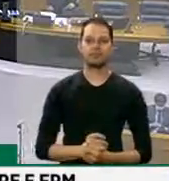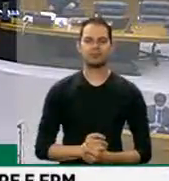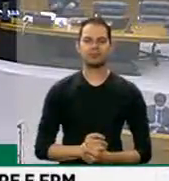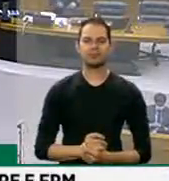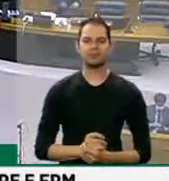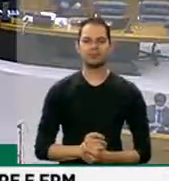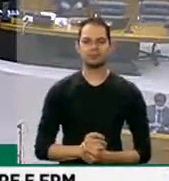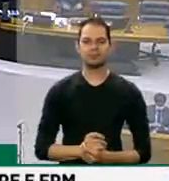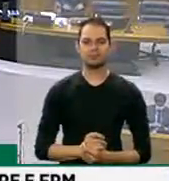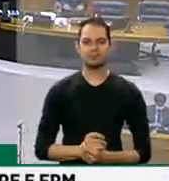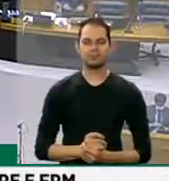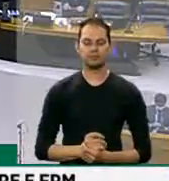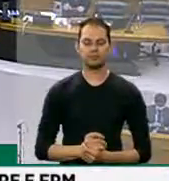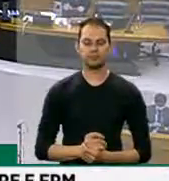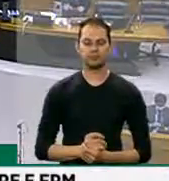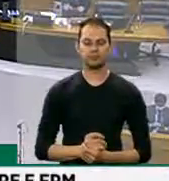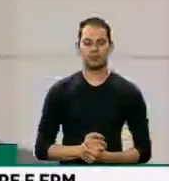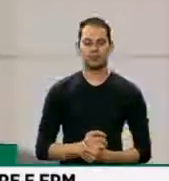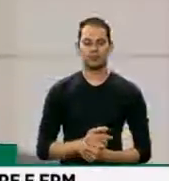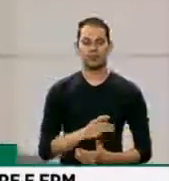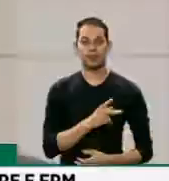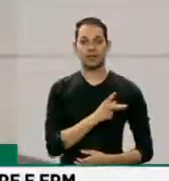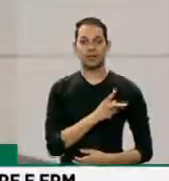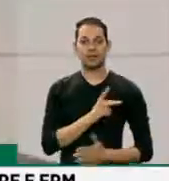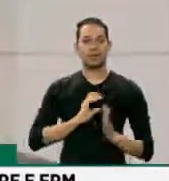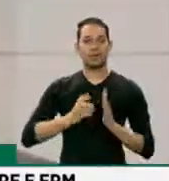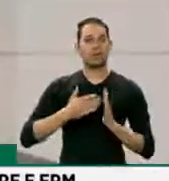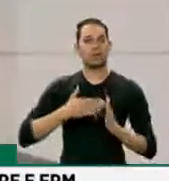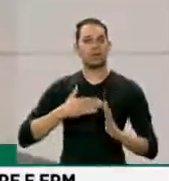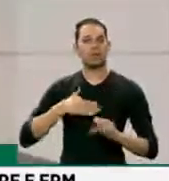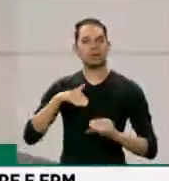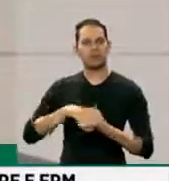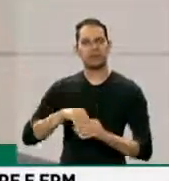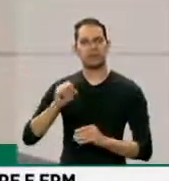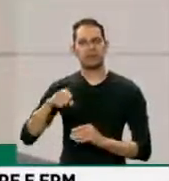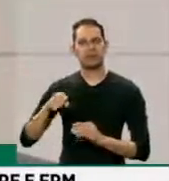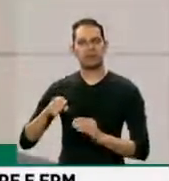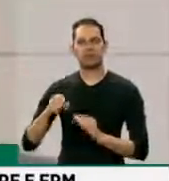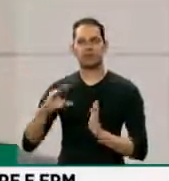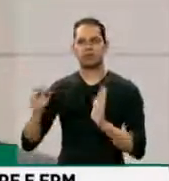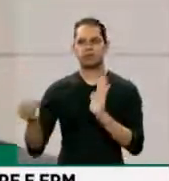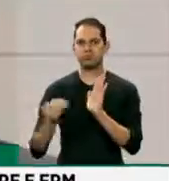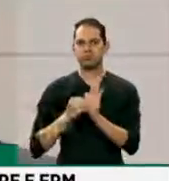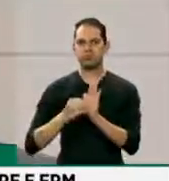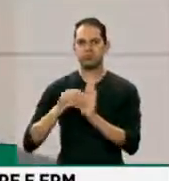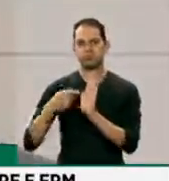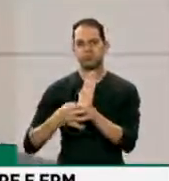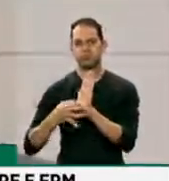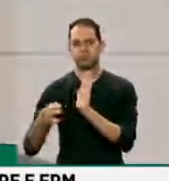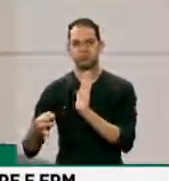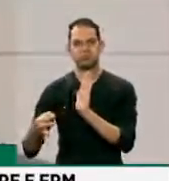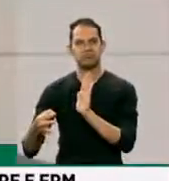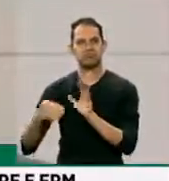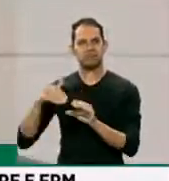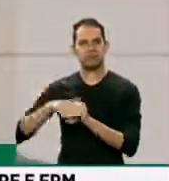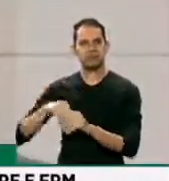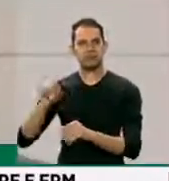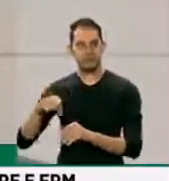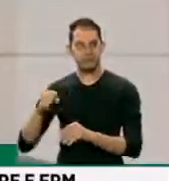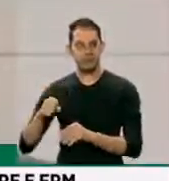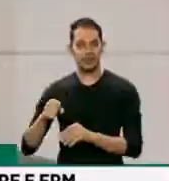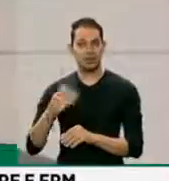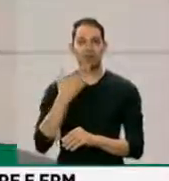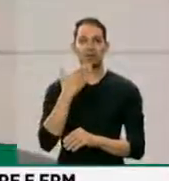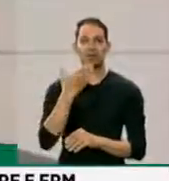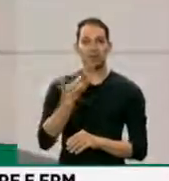Presidente, o PSB, sim, a favor do parecer do deputado Hildo Rocha, e eu havia pedido a palavra para orientar justamente